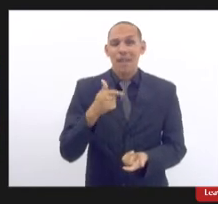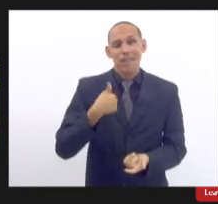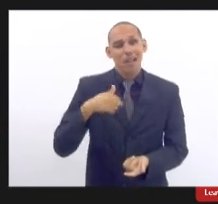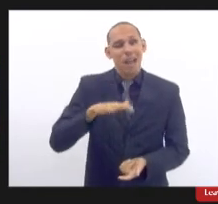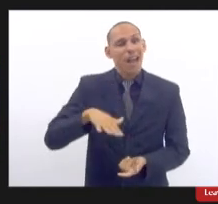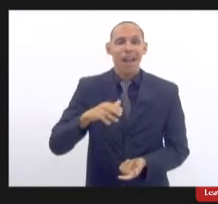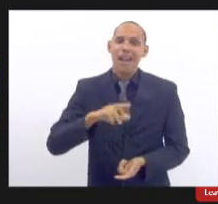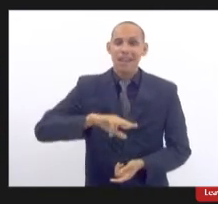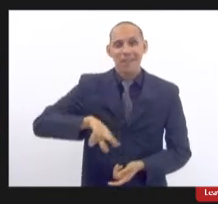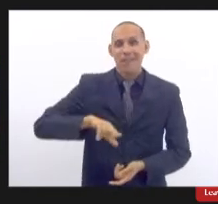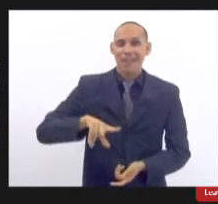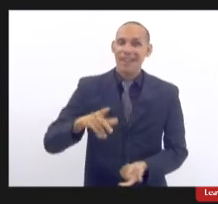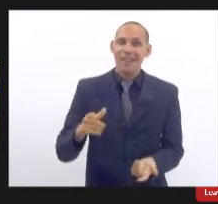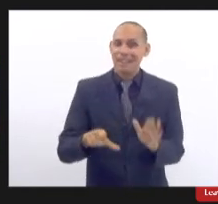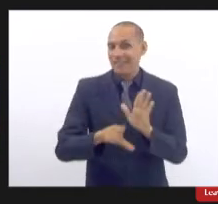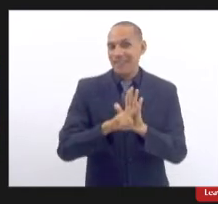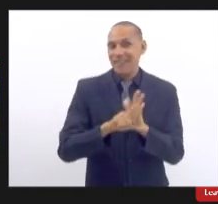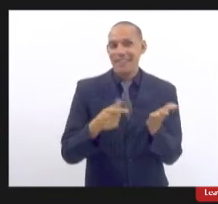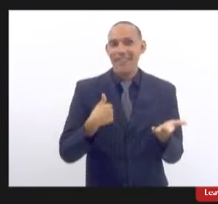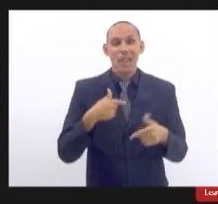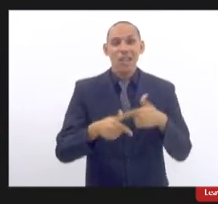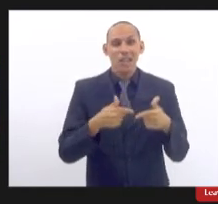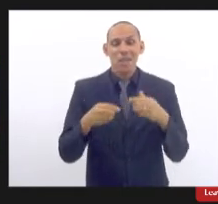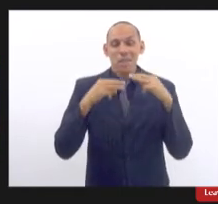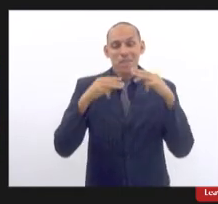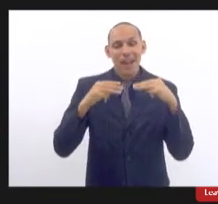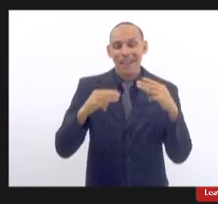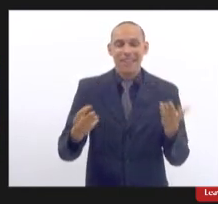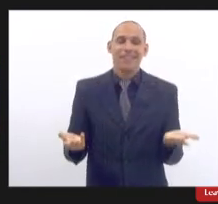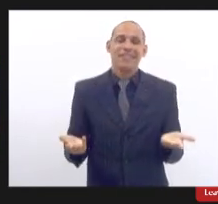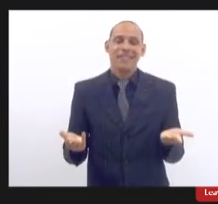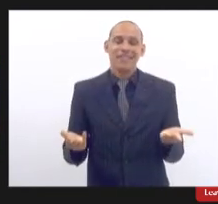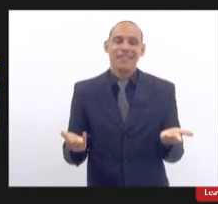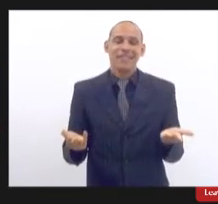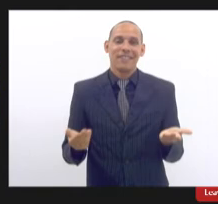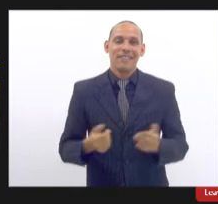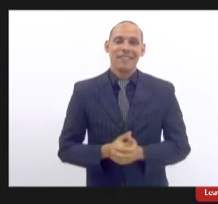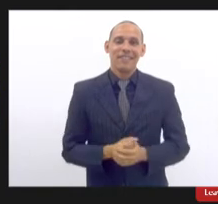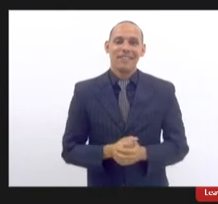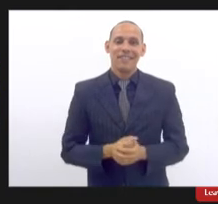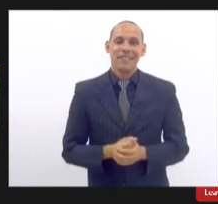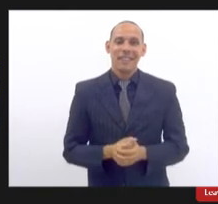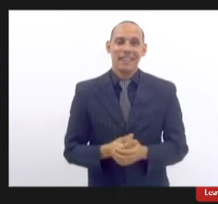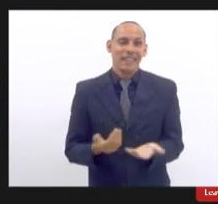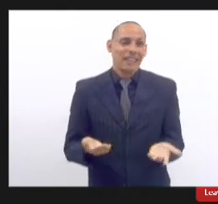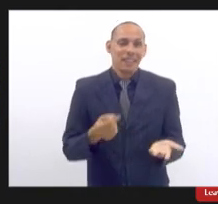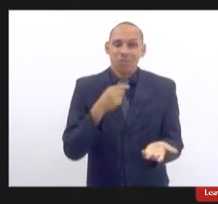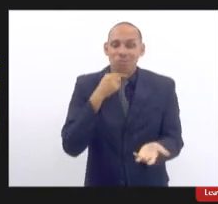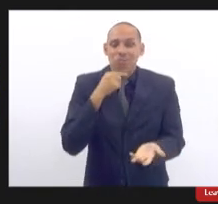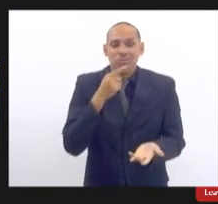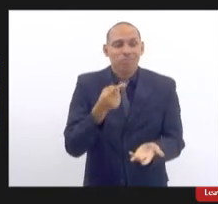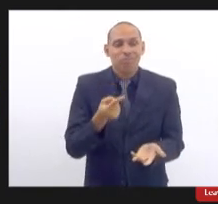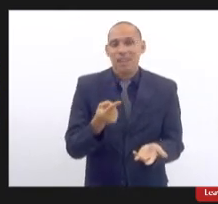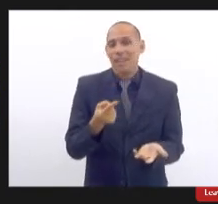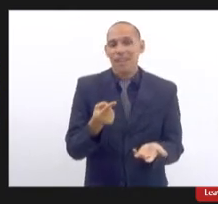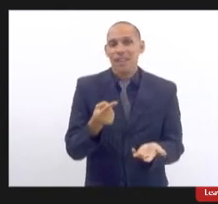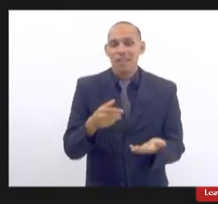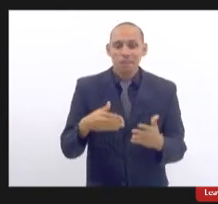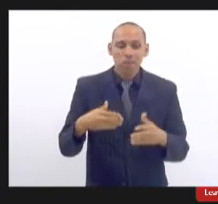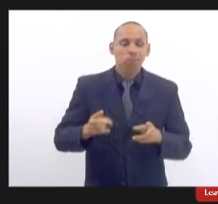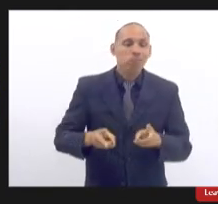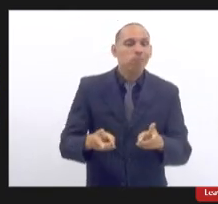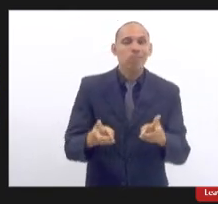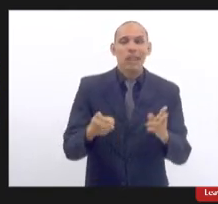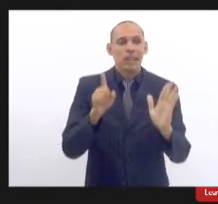área de leis eu trabalho com marketing eu não consegui levar adiante esses meus